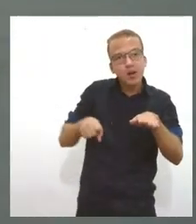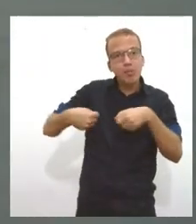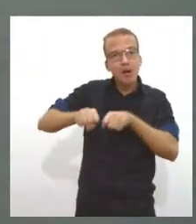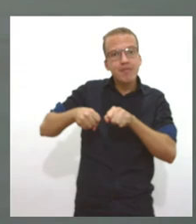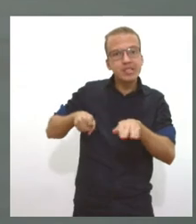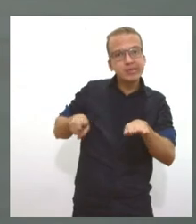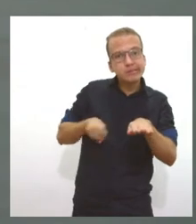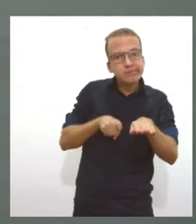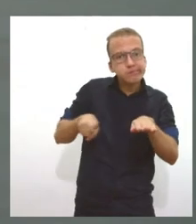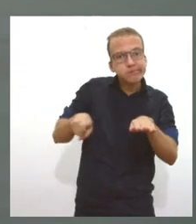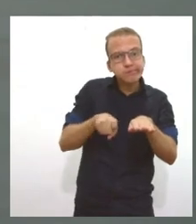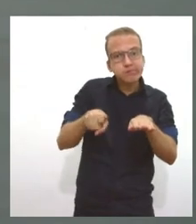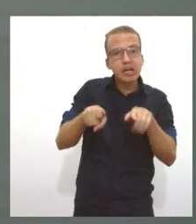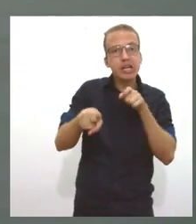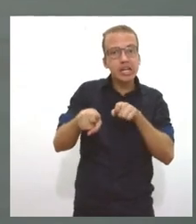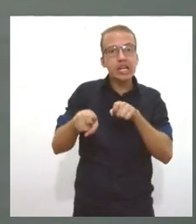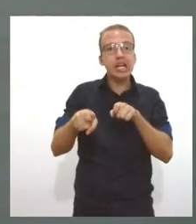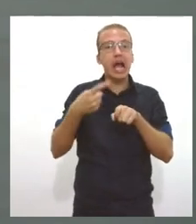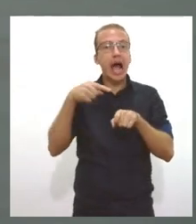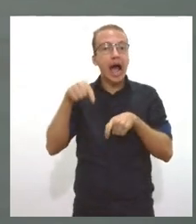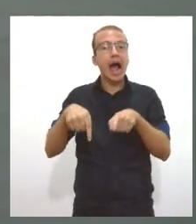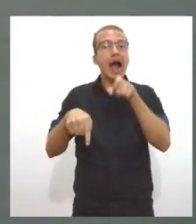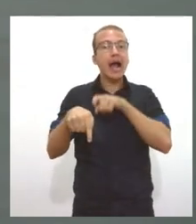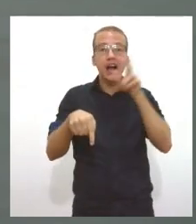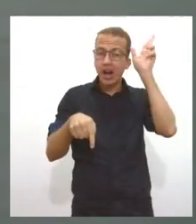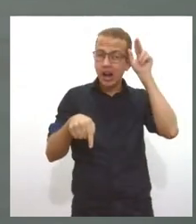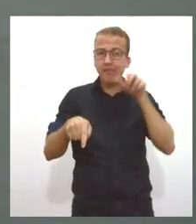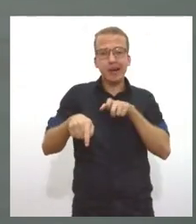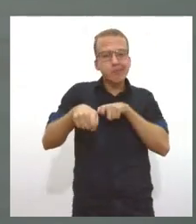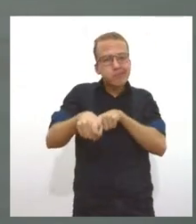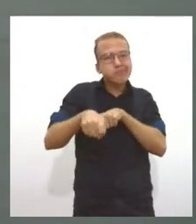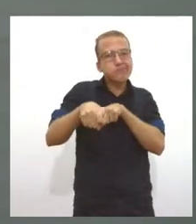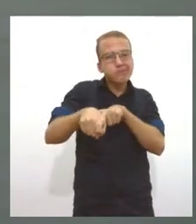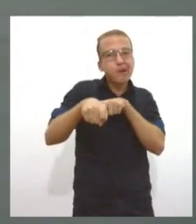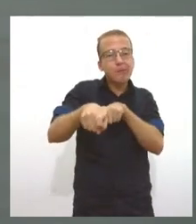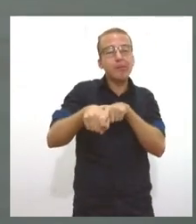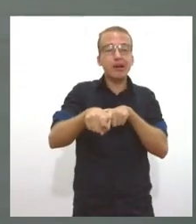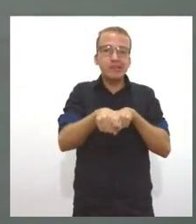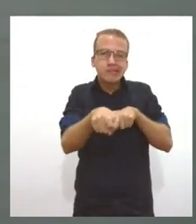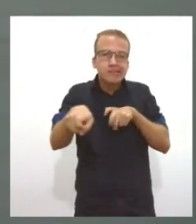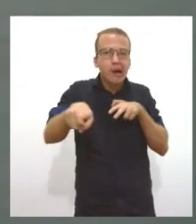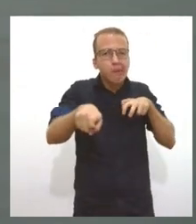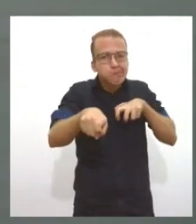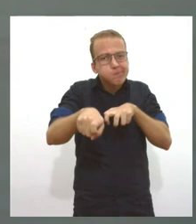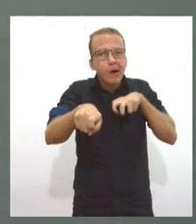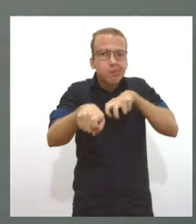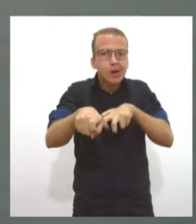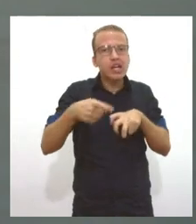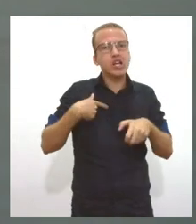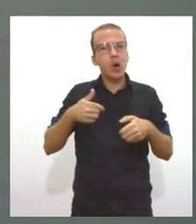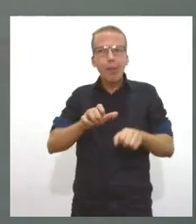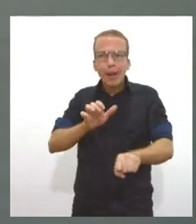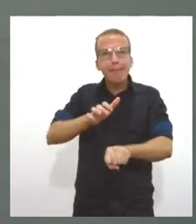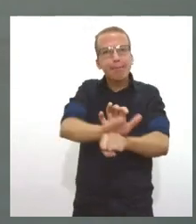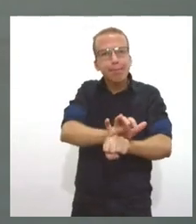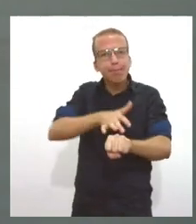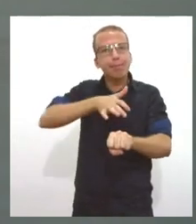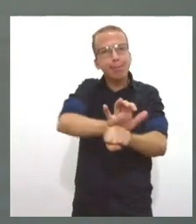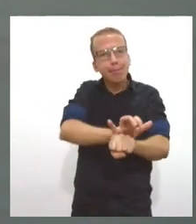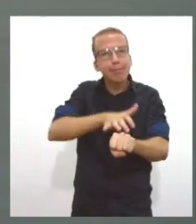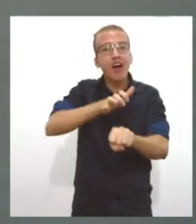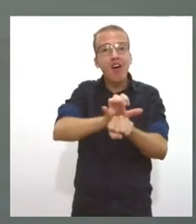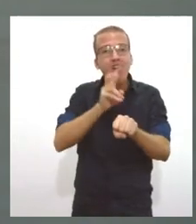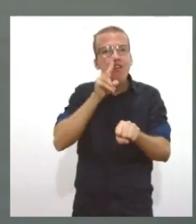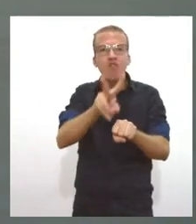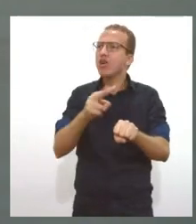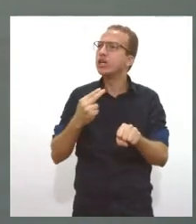puxando um cavalo cavalo correndo loucamente atrás dessa moto e eu comecei a buzinar comecei a gritar eu falei assim gente não pode isso não